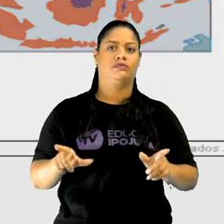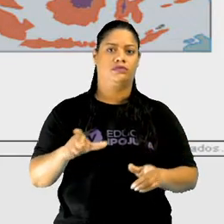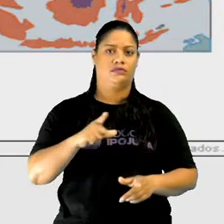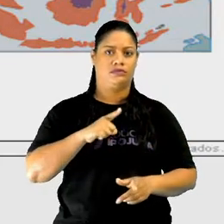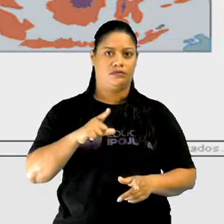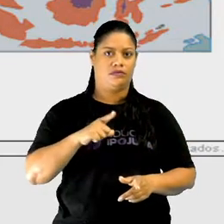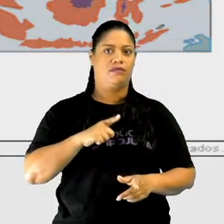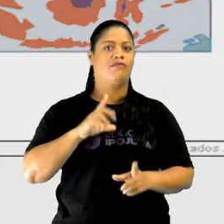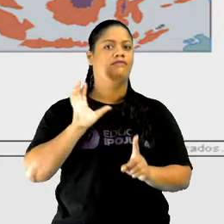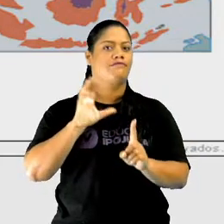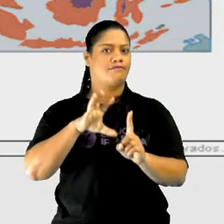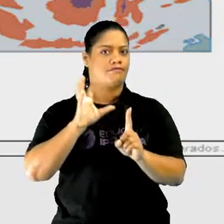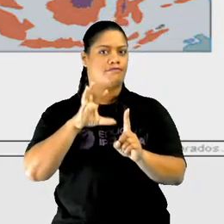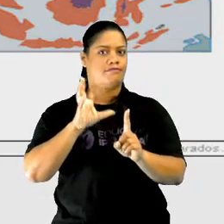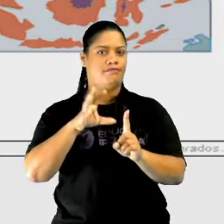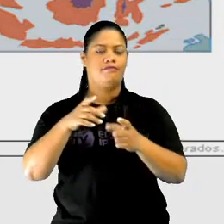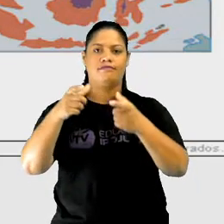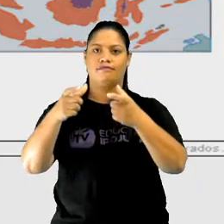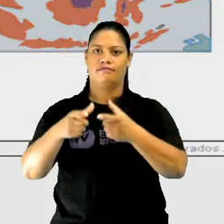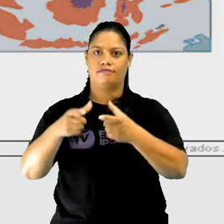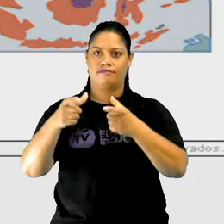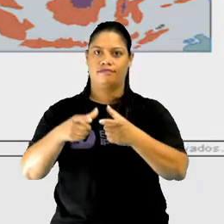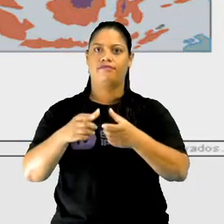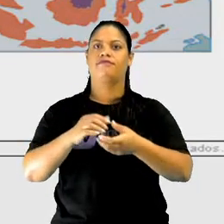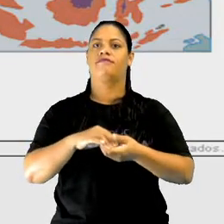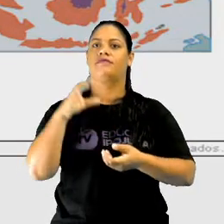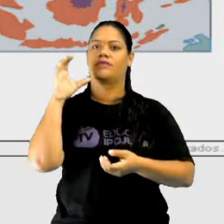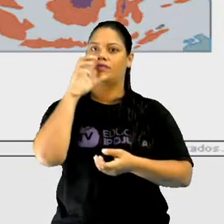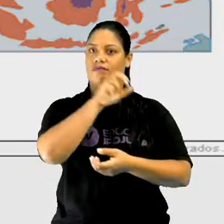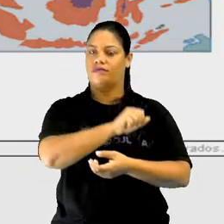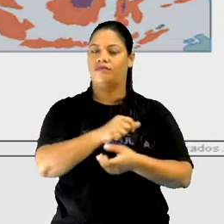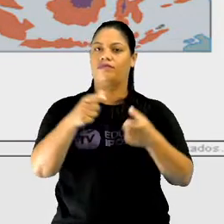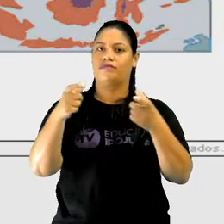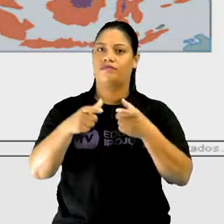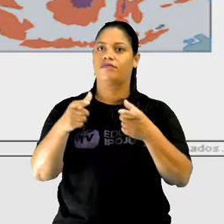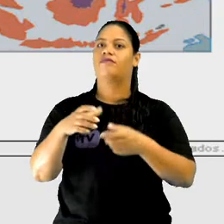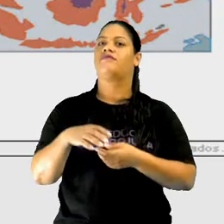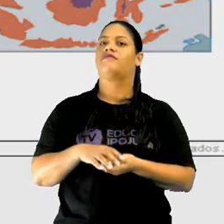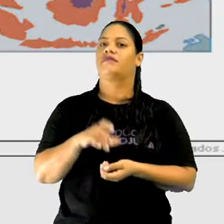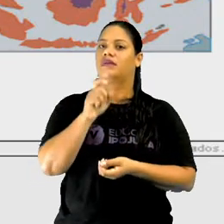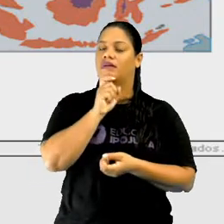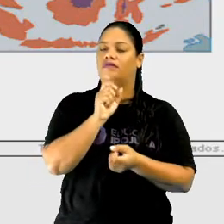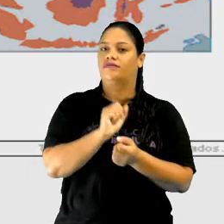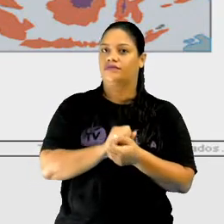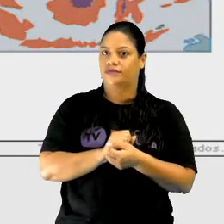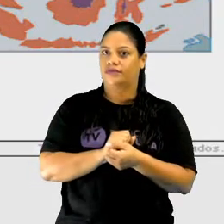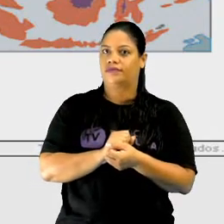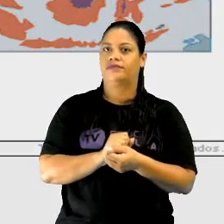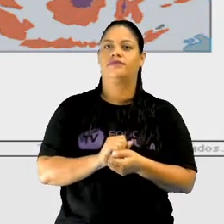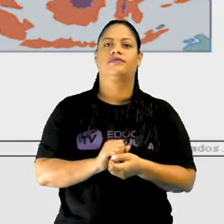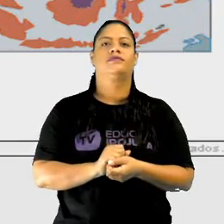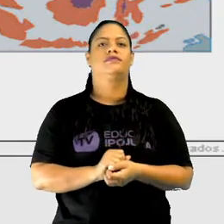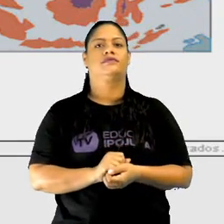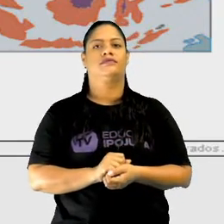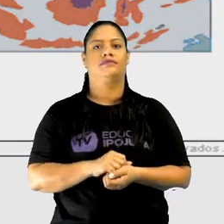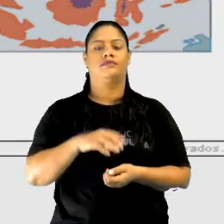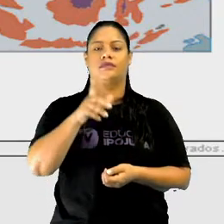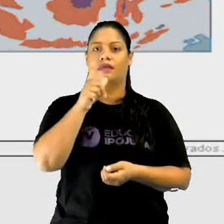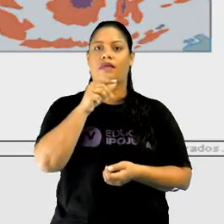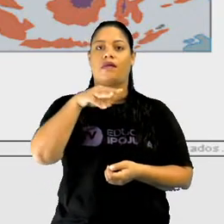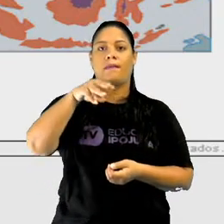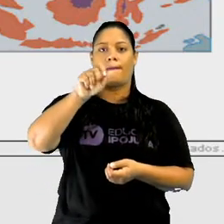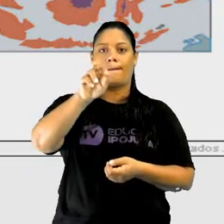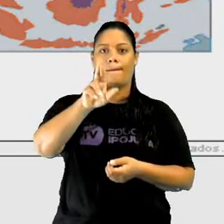influência das áreas temperadas, das áreas polares, recebe influência do mar Mediterrâneo